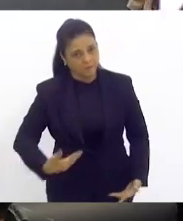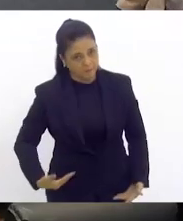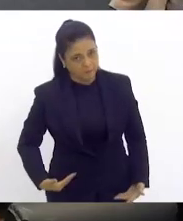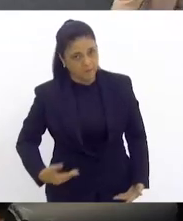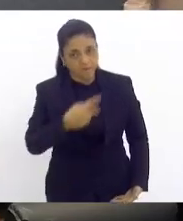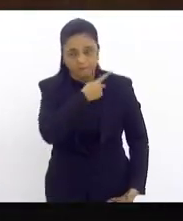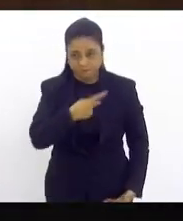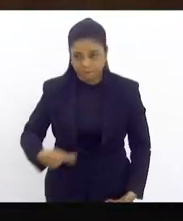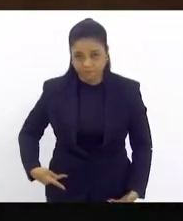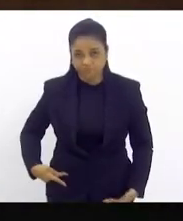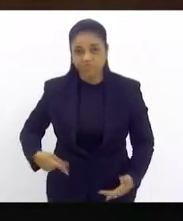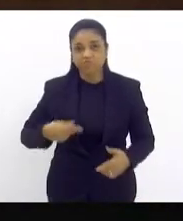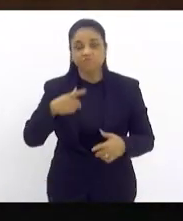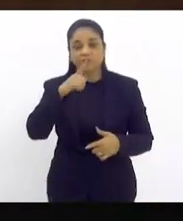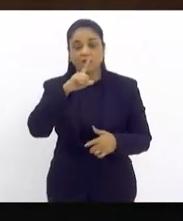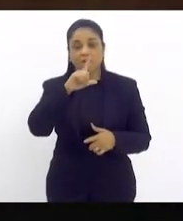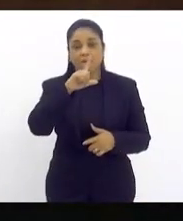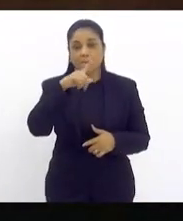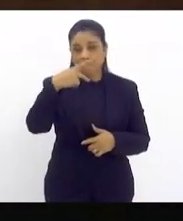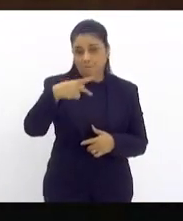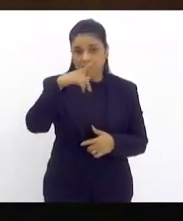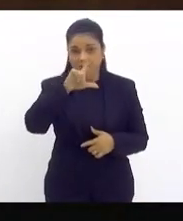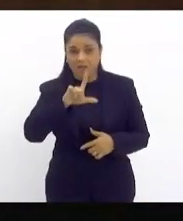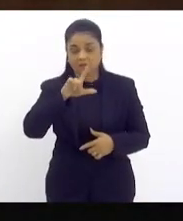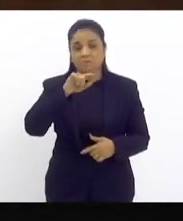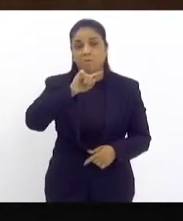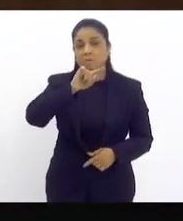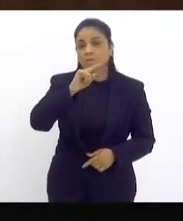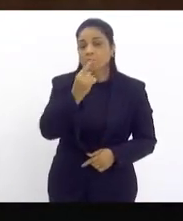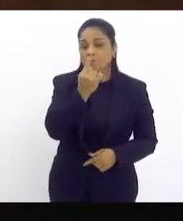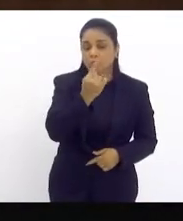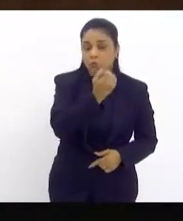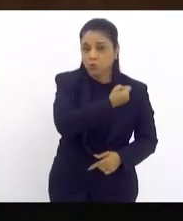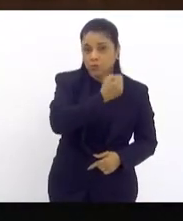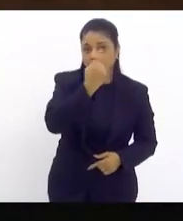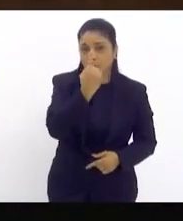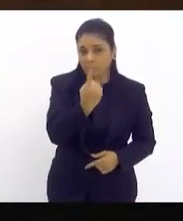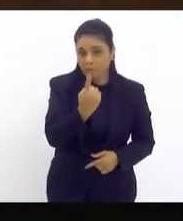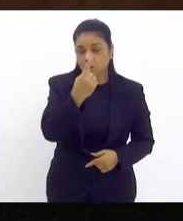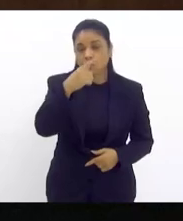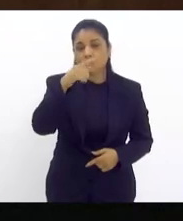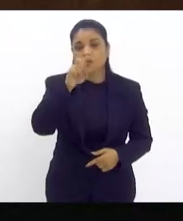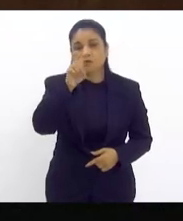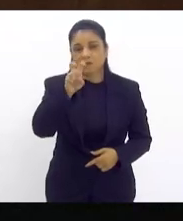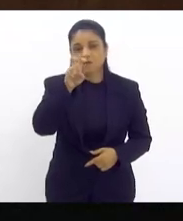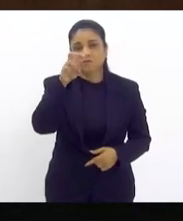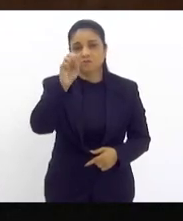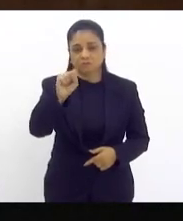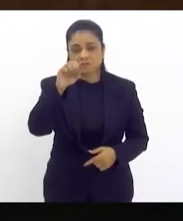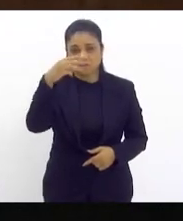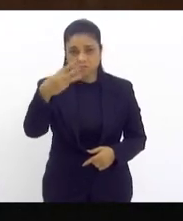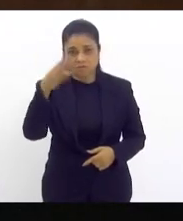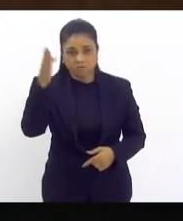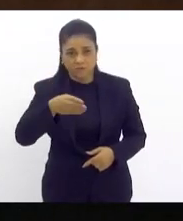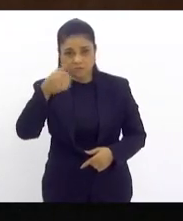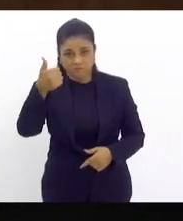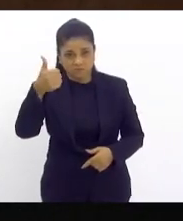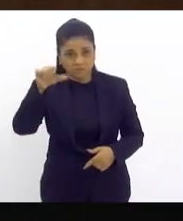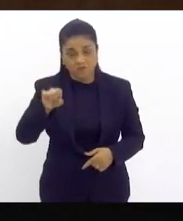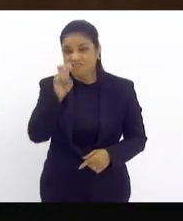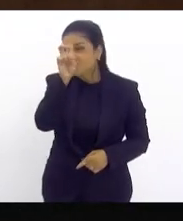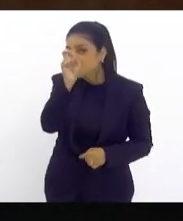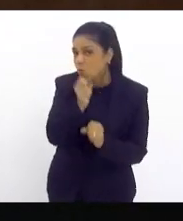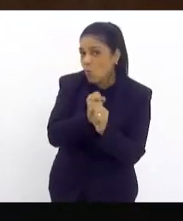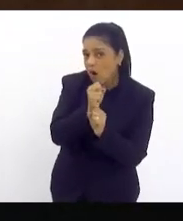vou discutir o PL 1583 de 2019, está fazendo cinco anos